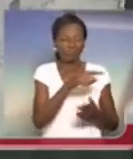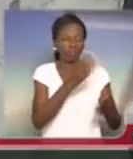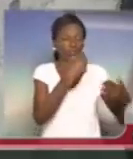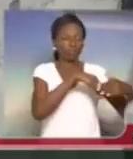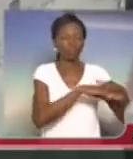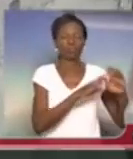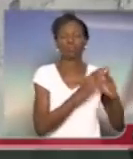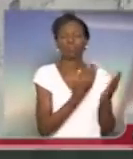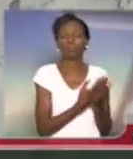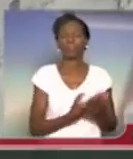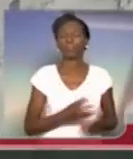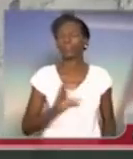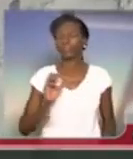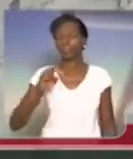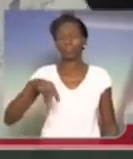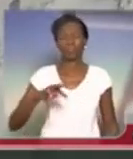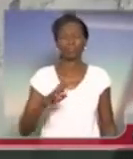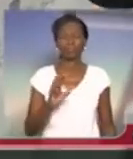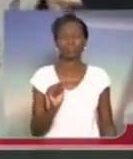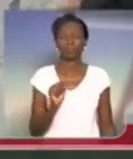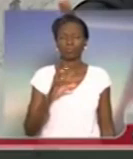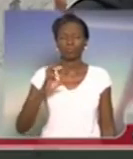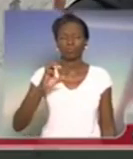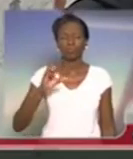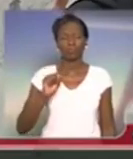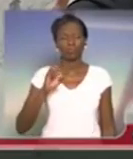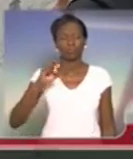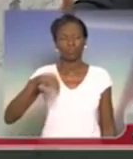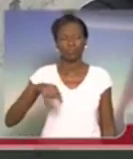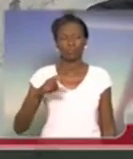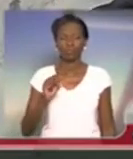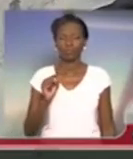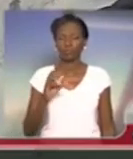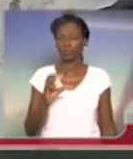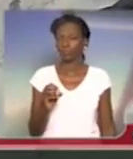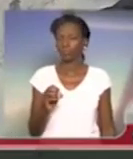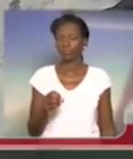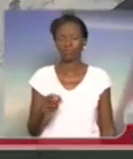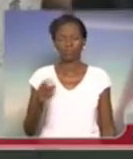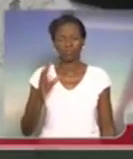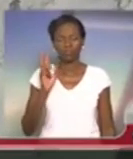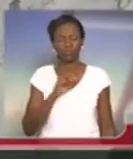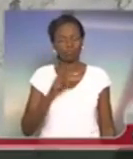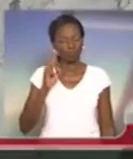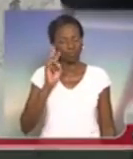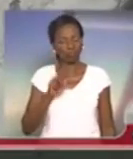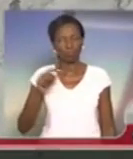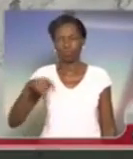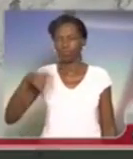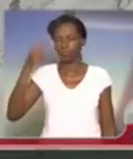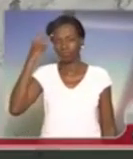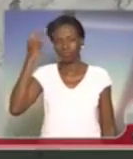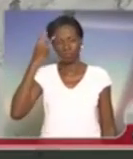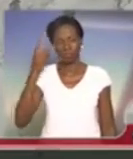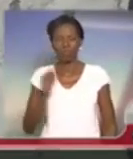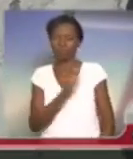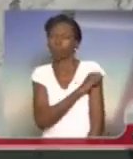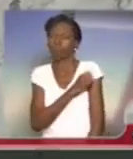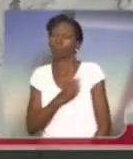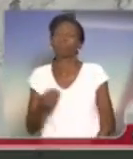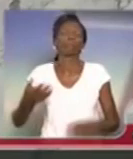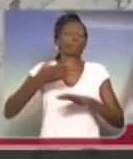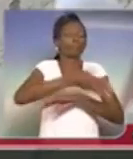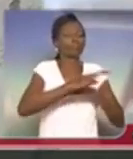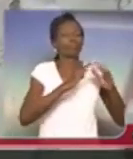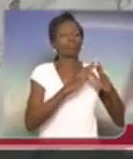visto aqui no Estado de São Paulo e no Brasil. Alunos ocupando a própria escola que estudam para que eles possam continuar